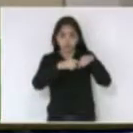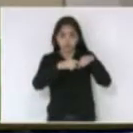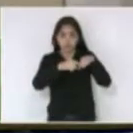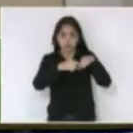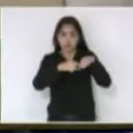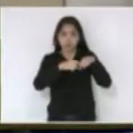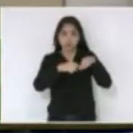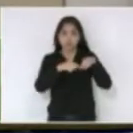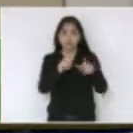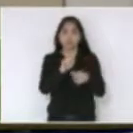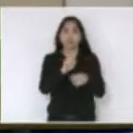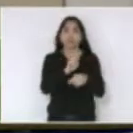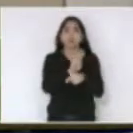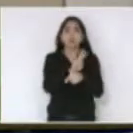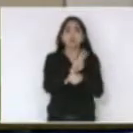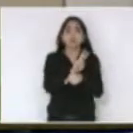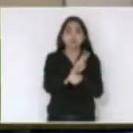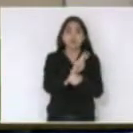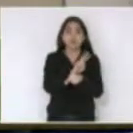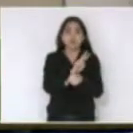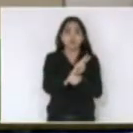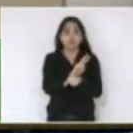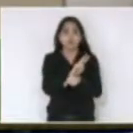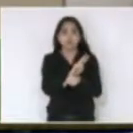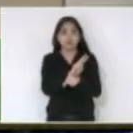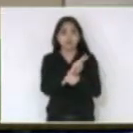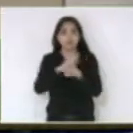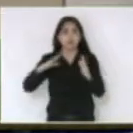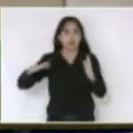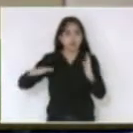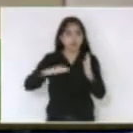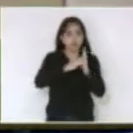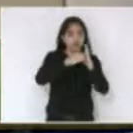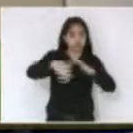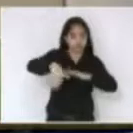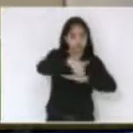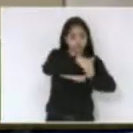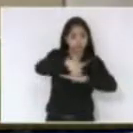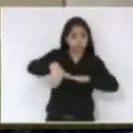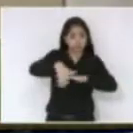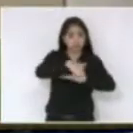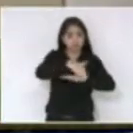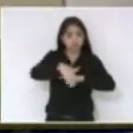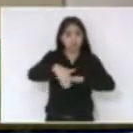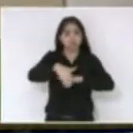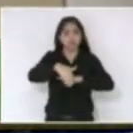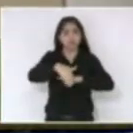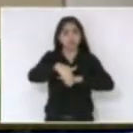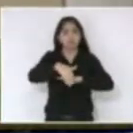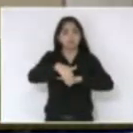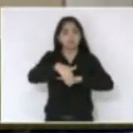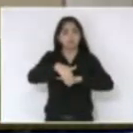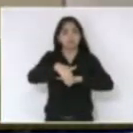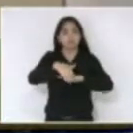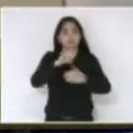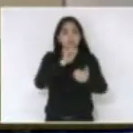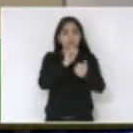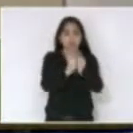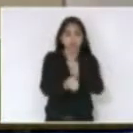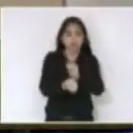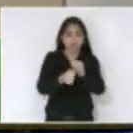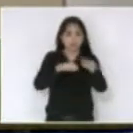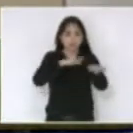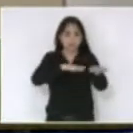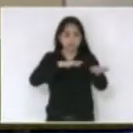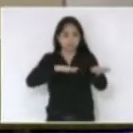corpo de proteção contra colisão em pistas de kart, autódromos, estacionamentos,